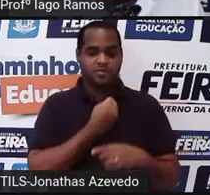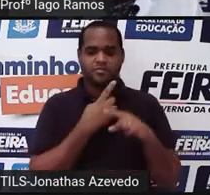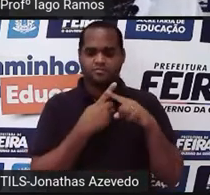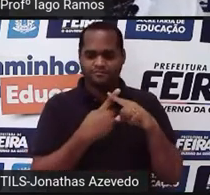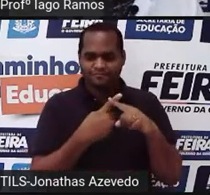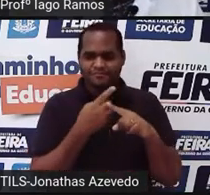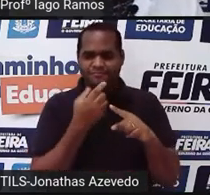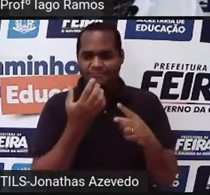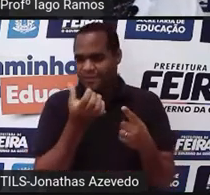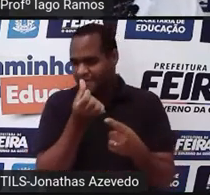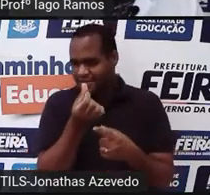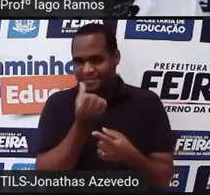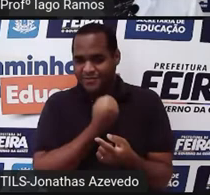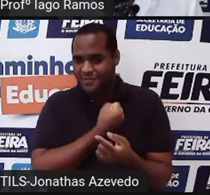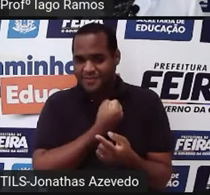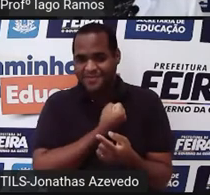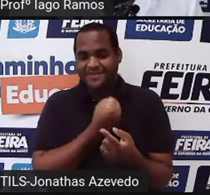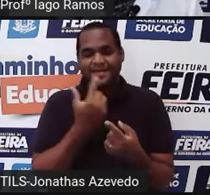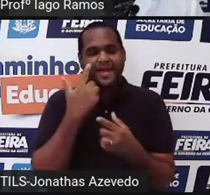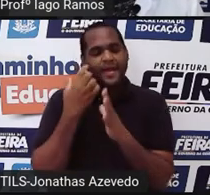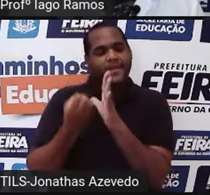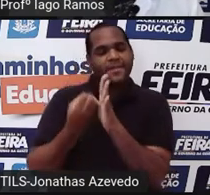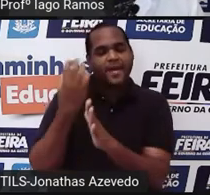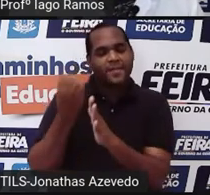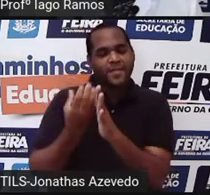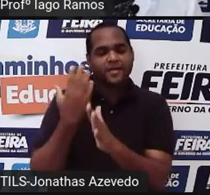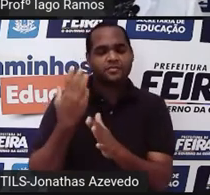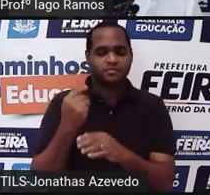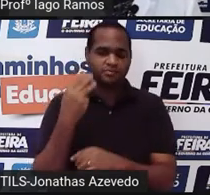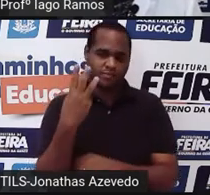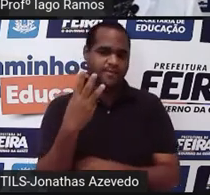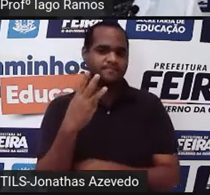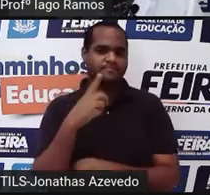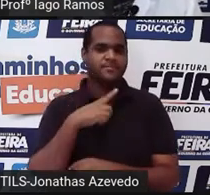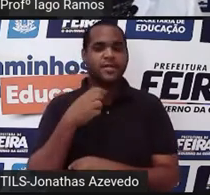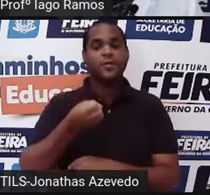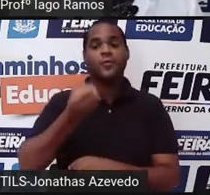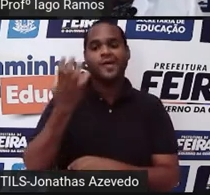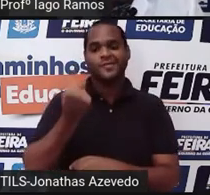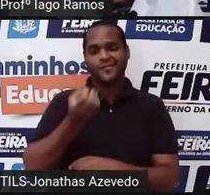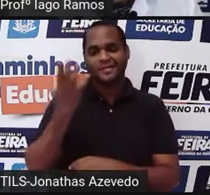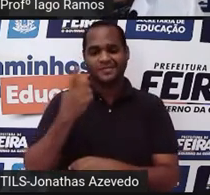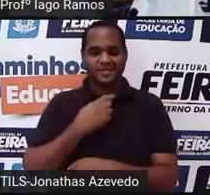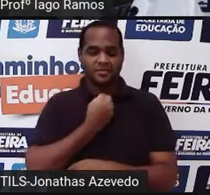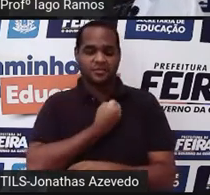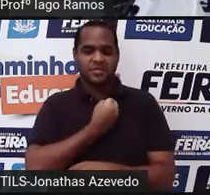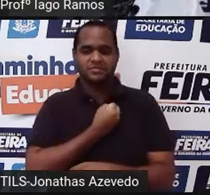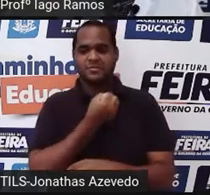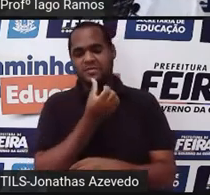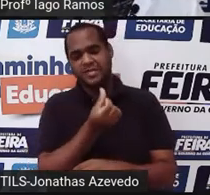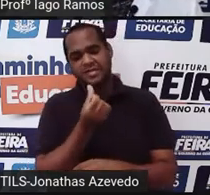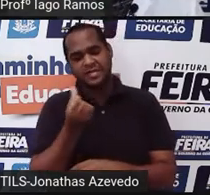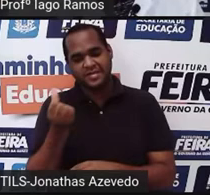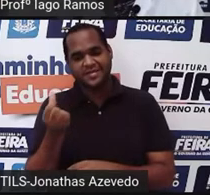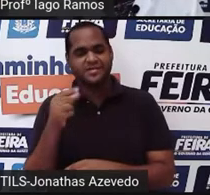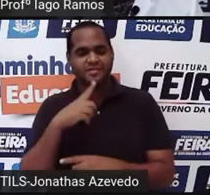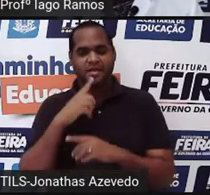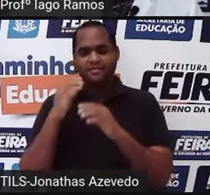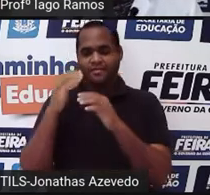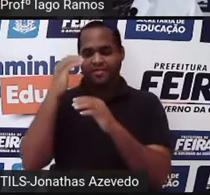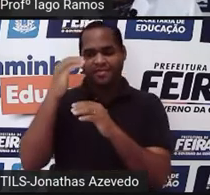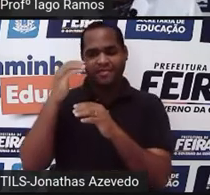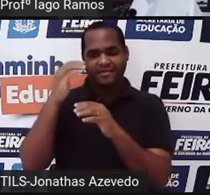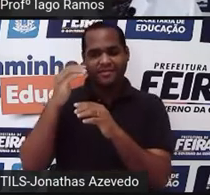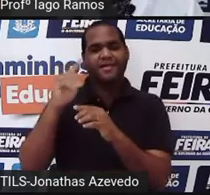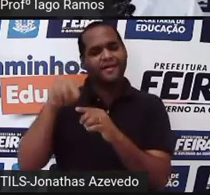só que eu estou multiplicando ele, né? Ele aparece três vezes. Então, essa quantidade de número seis aparece ali em cima, que